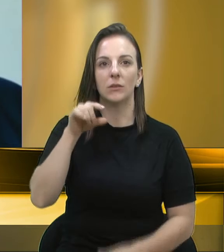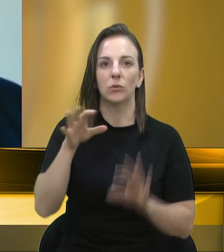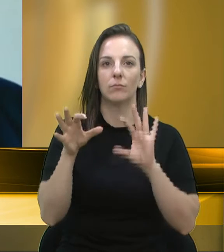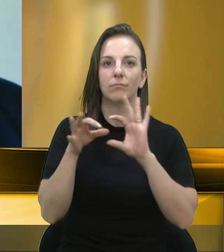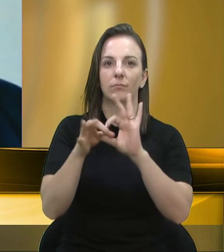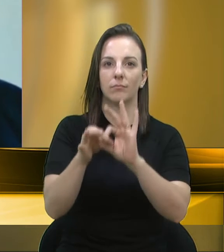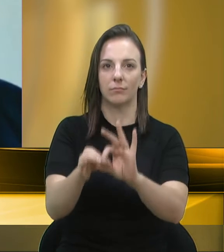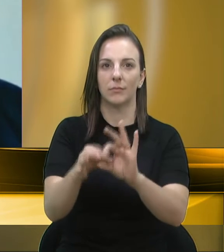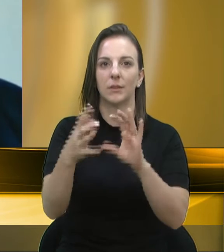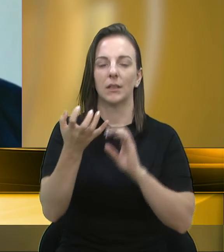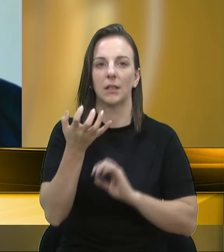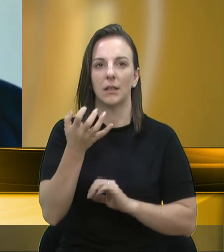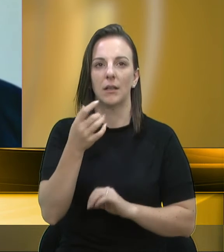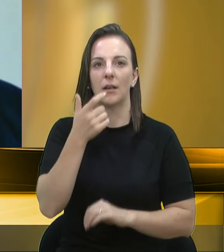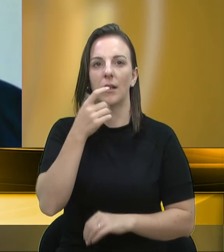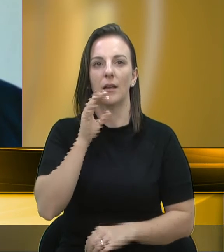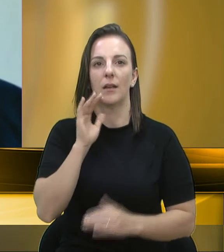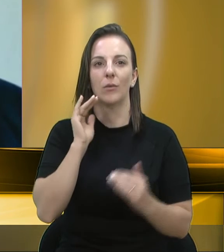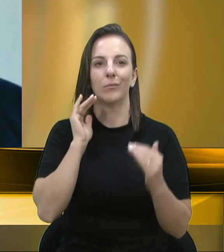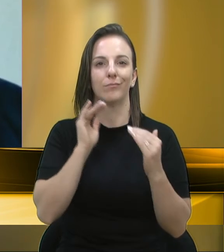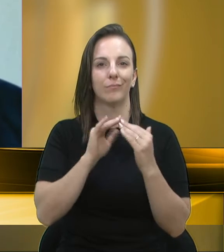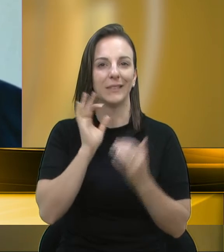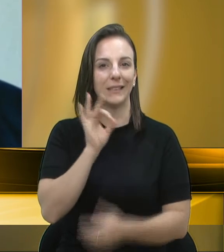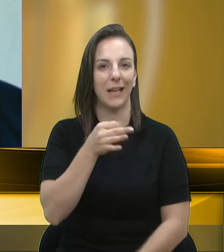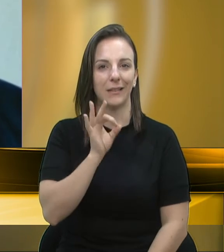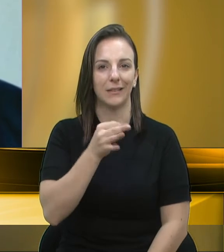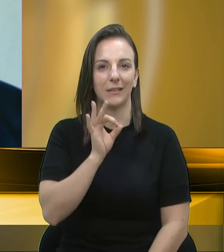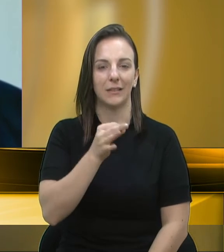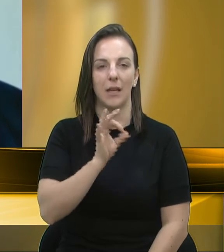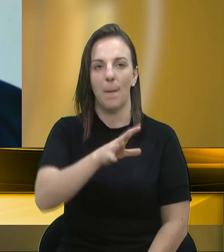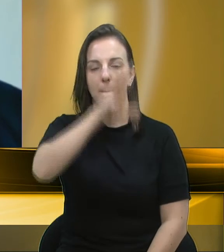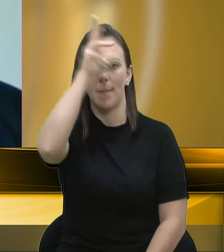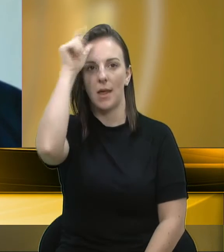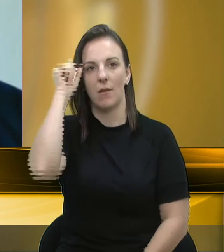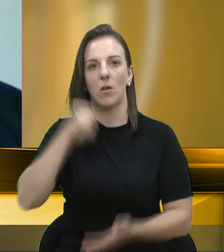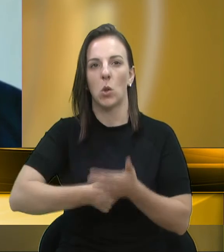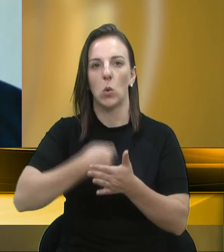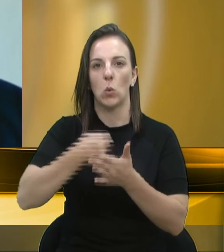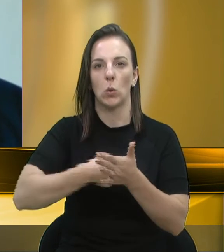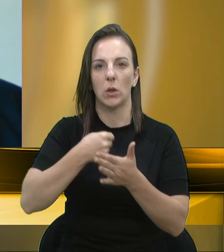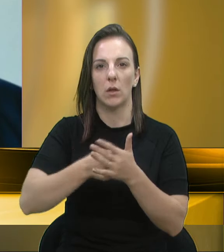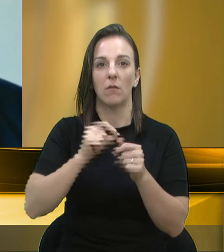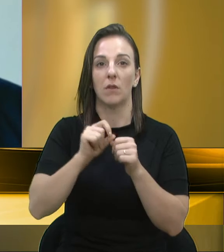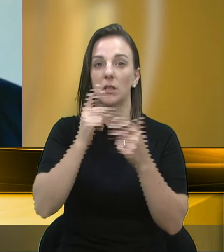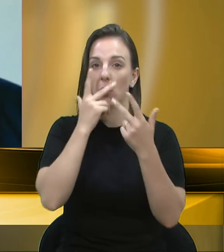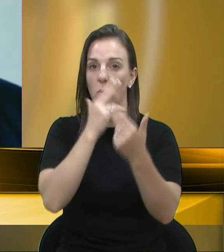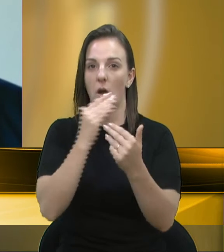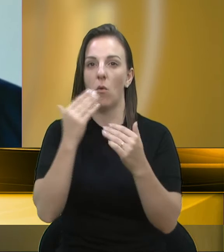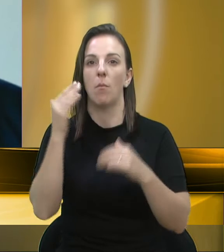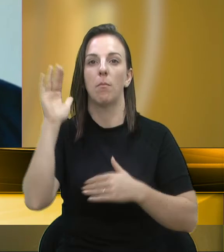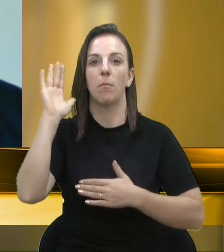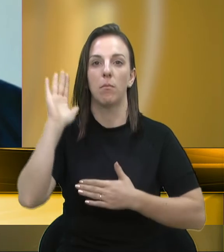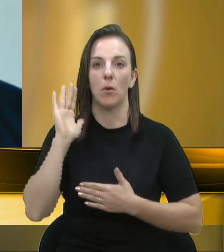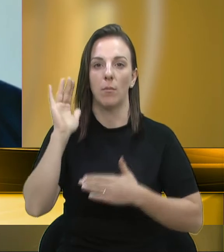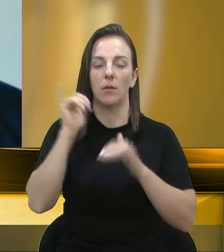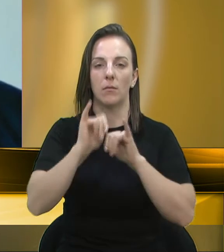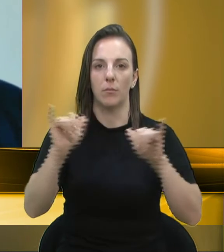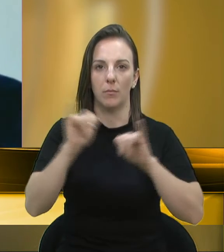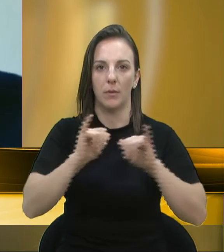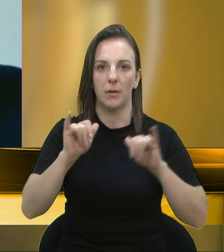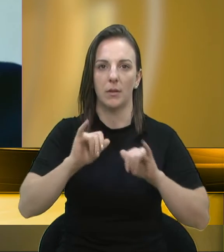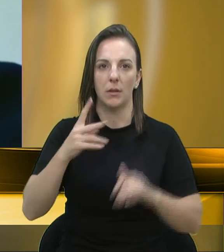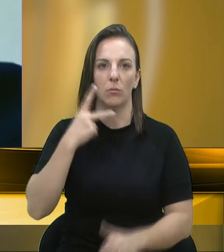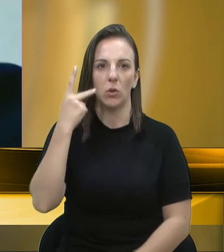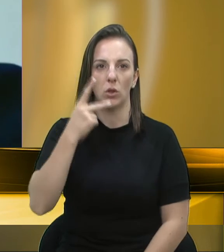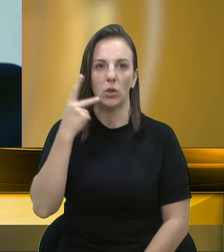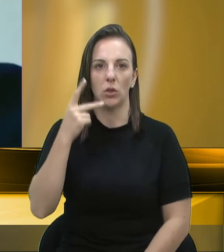Eu tenho certeza que o prefeito está lutando, está fazendo, sabe, o que ele prometeu durante a campanha política. Tenho certeza absoluta,